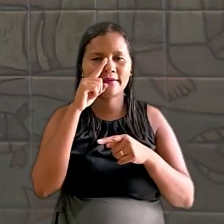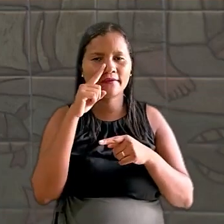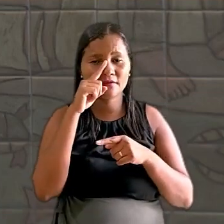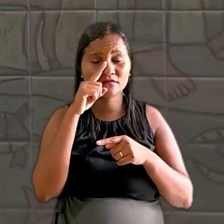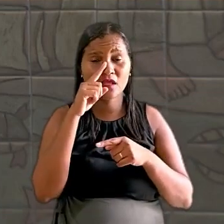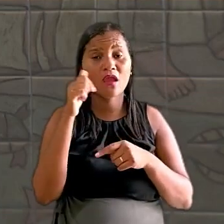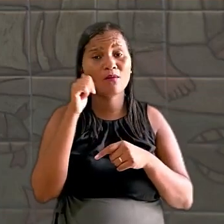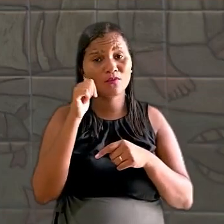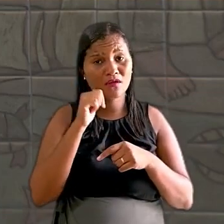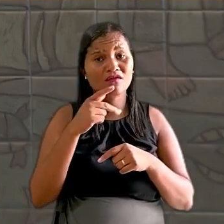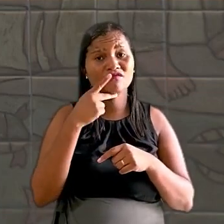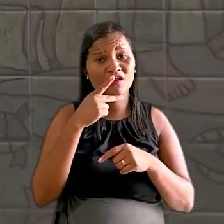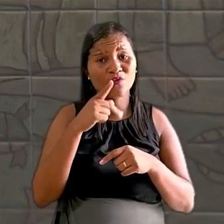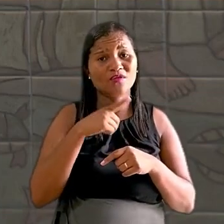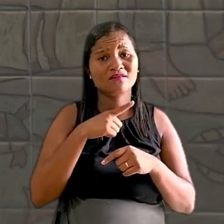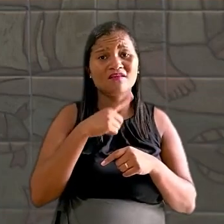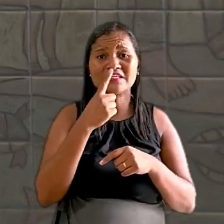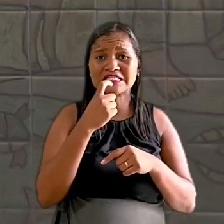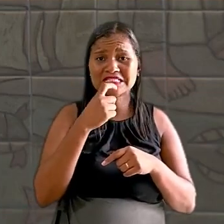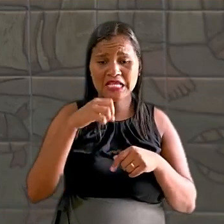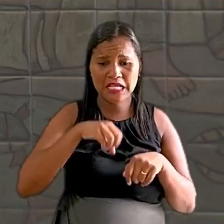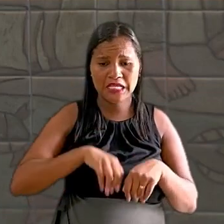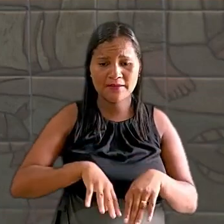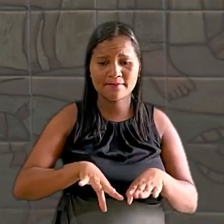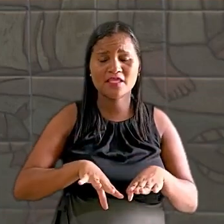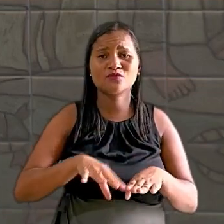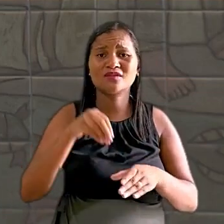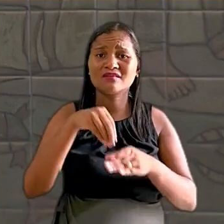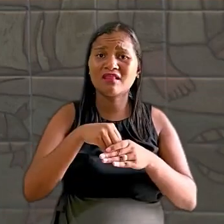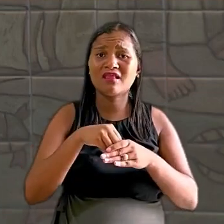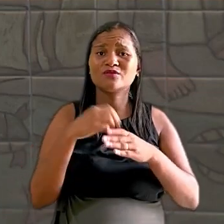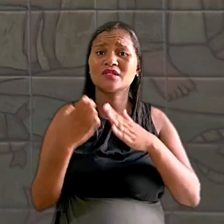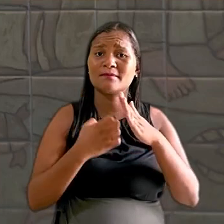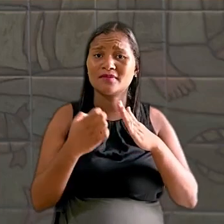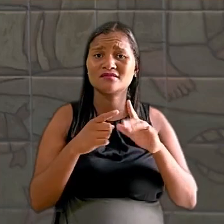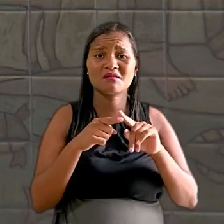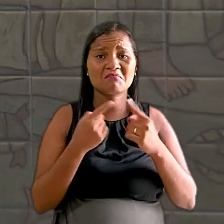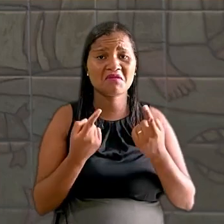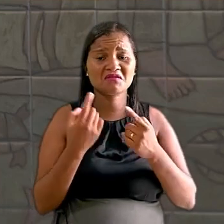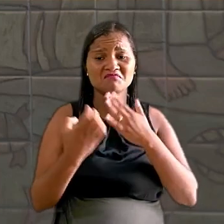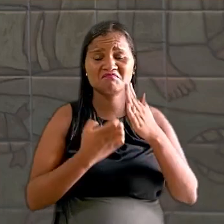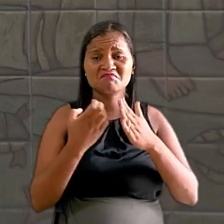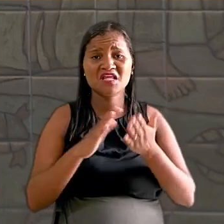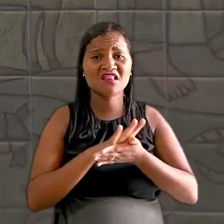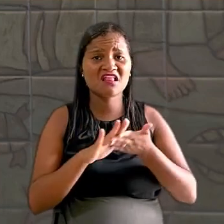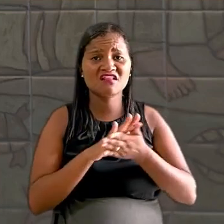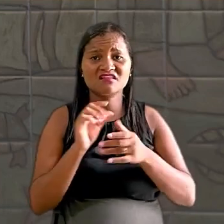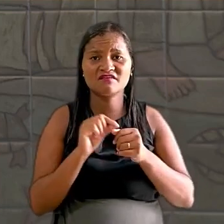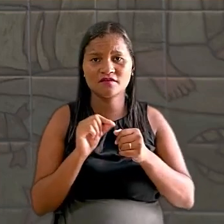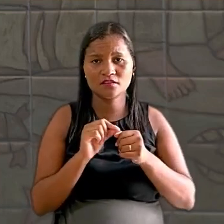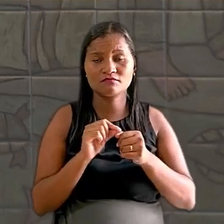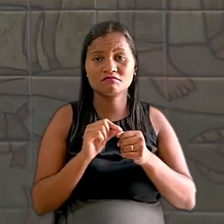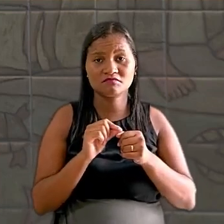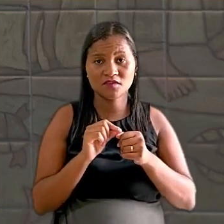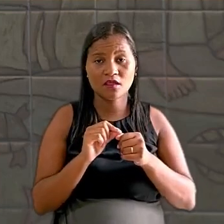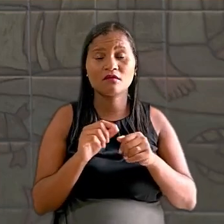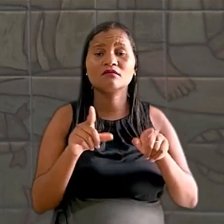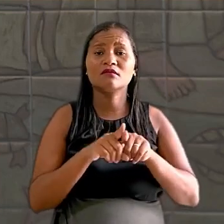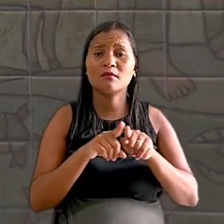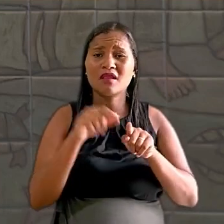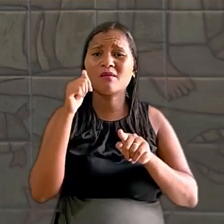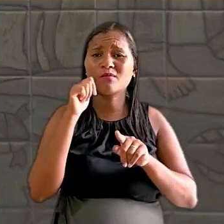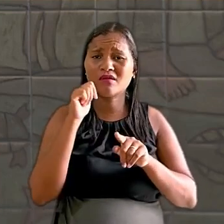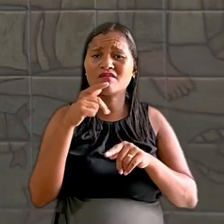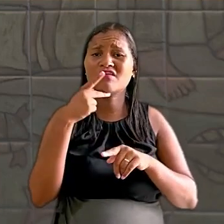chegou a ter sangramento dentro da empresa, mas que nenhuma providência foi tomada. Além das condições precárias, ela registrou ainda